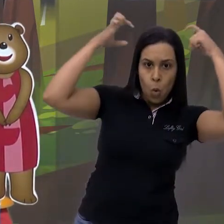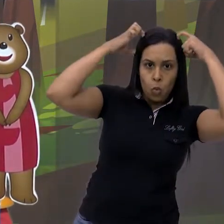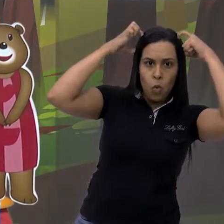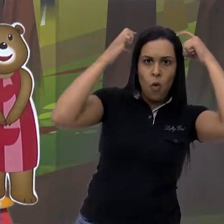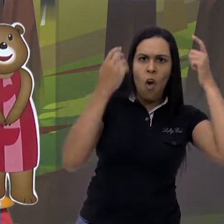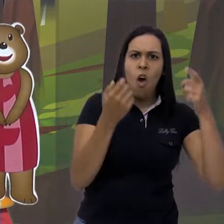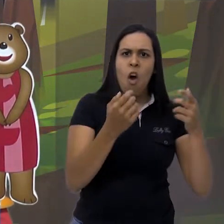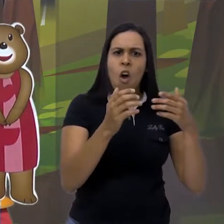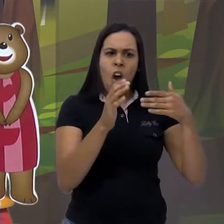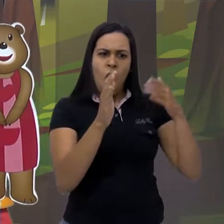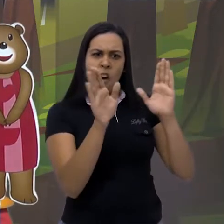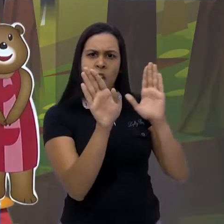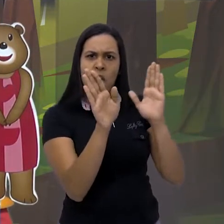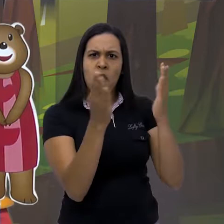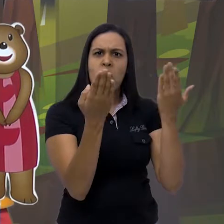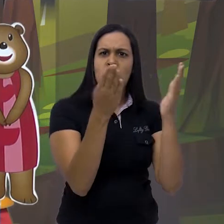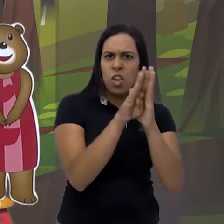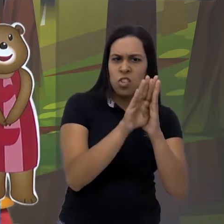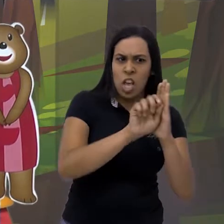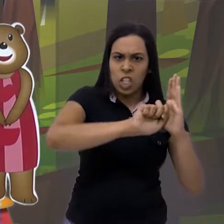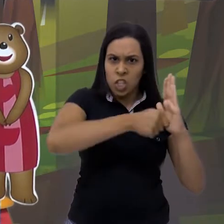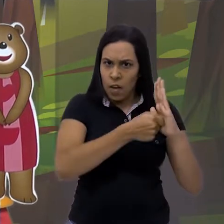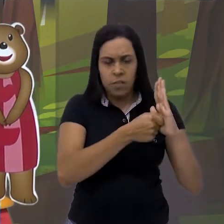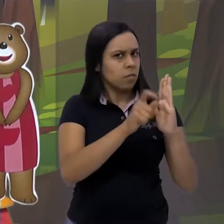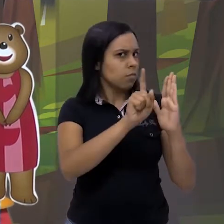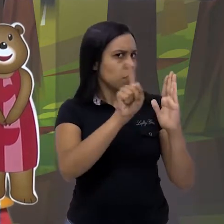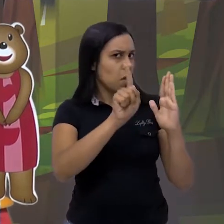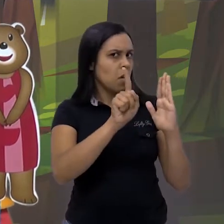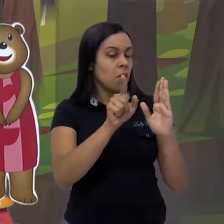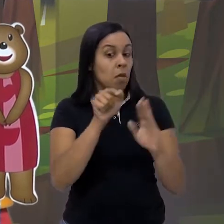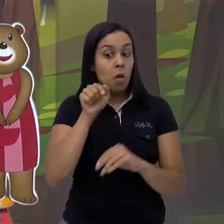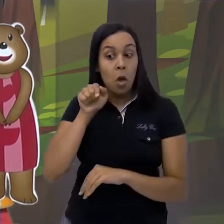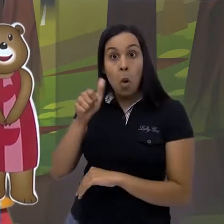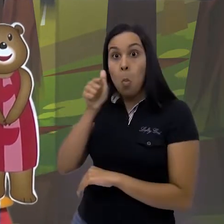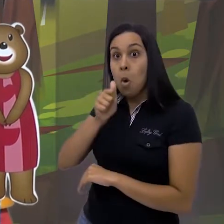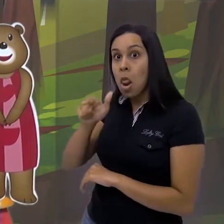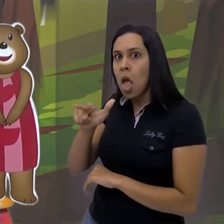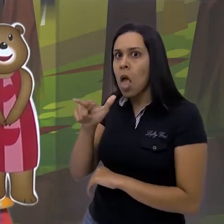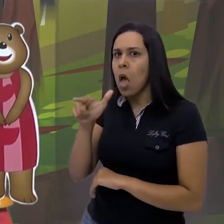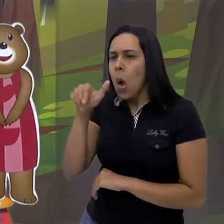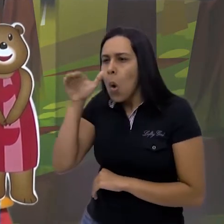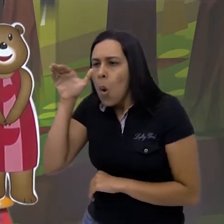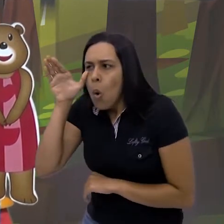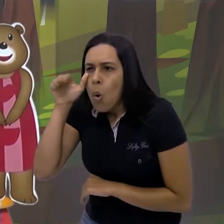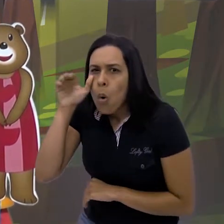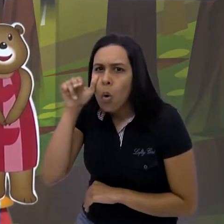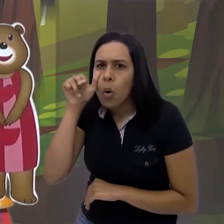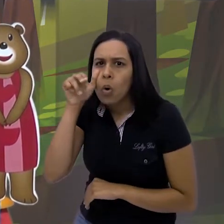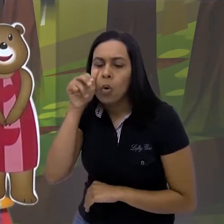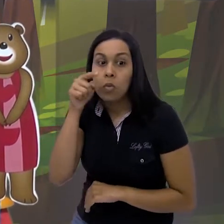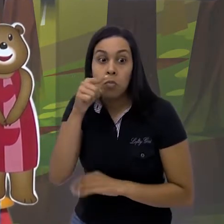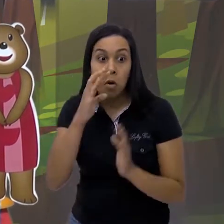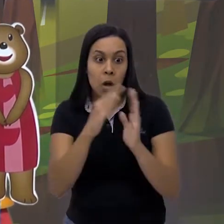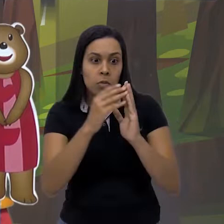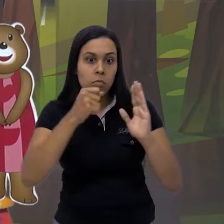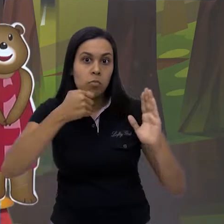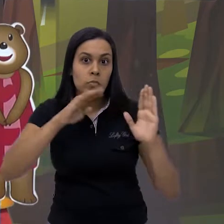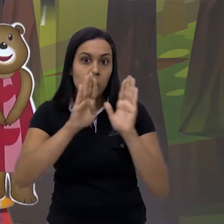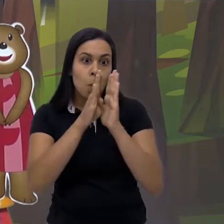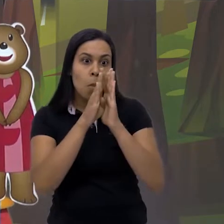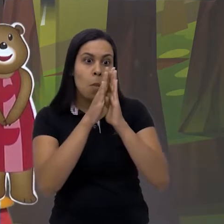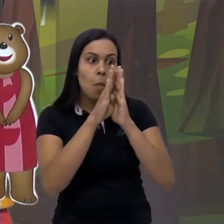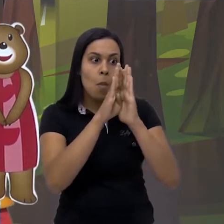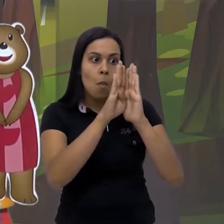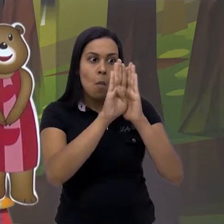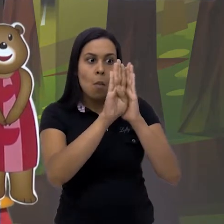trancaram a porta de chave. Ela, muito curiosa, foi e abriu. Encontrou a